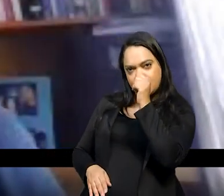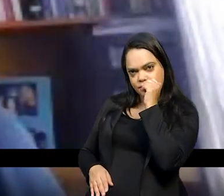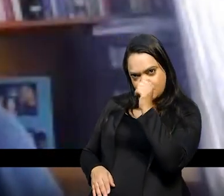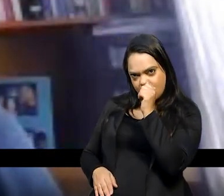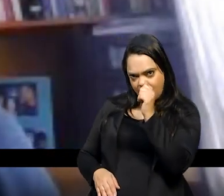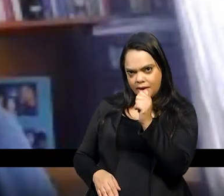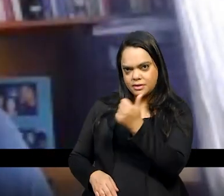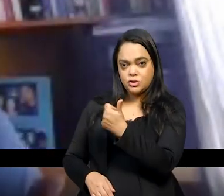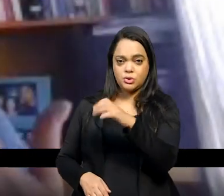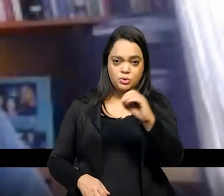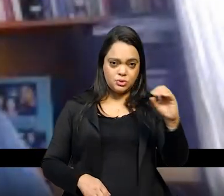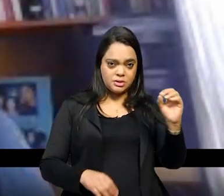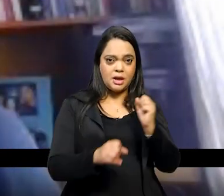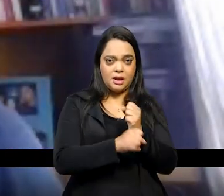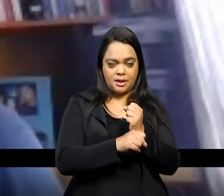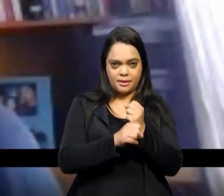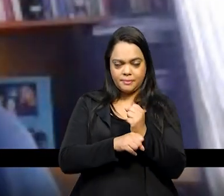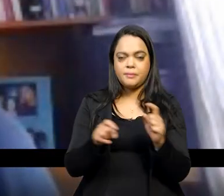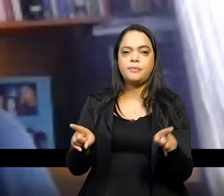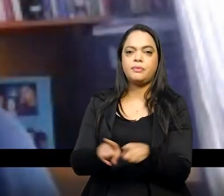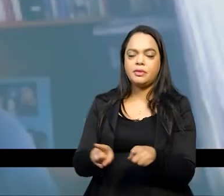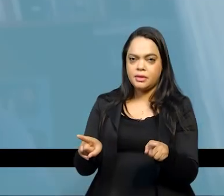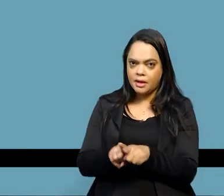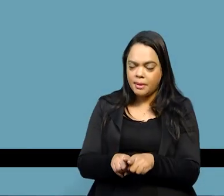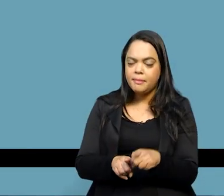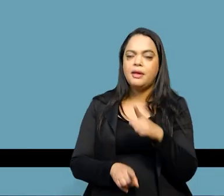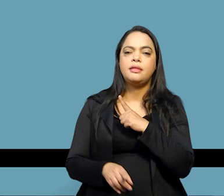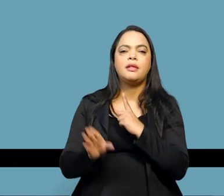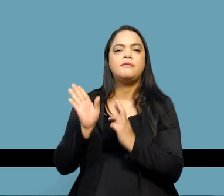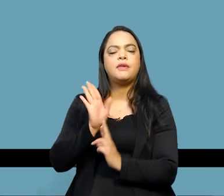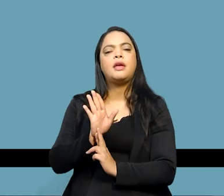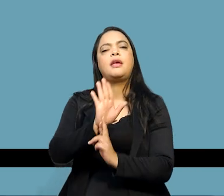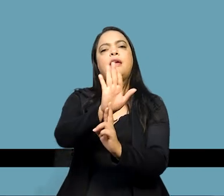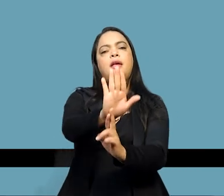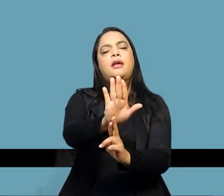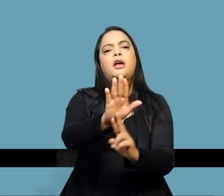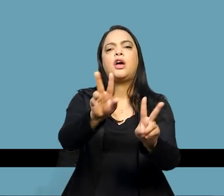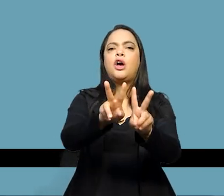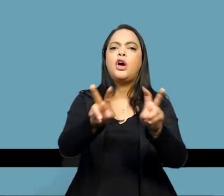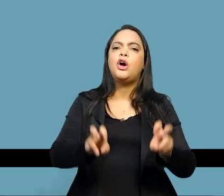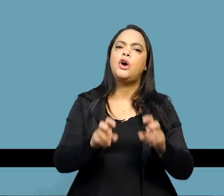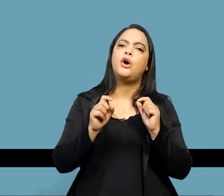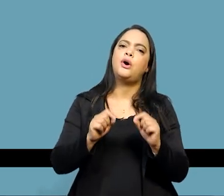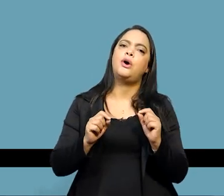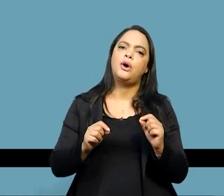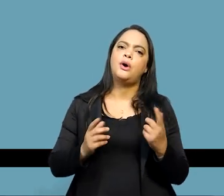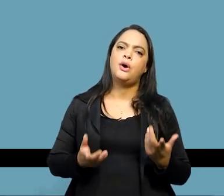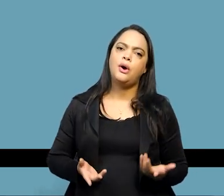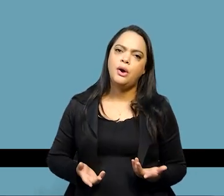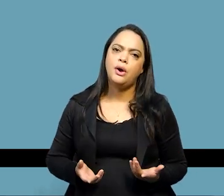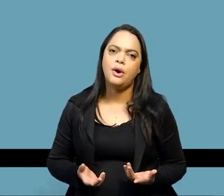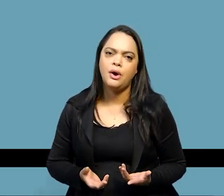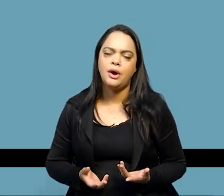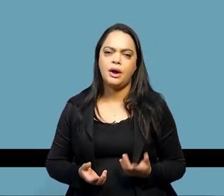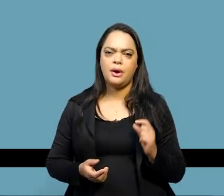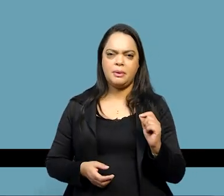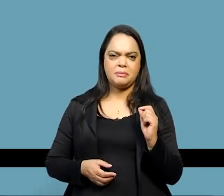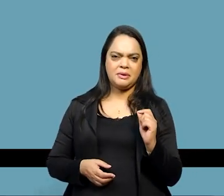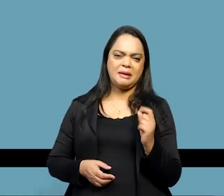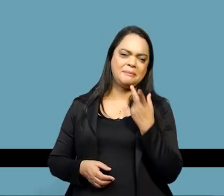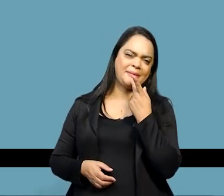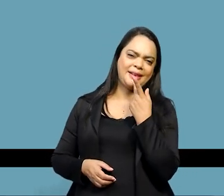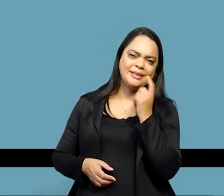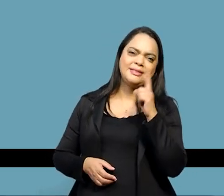centenário também foram construídas representações sobre a Carlota Joaquina que são depreciativas nesse